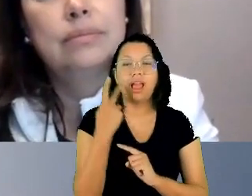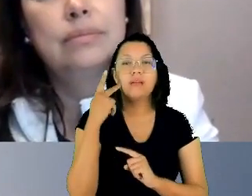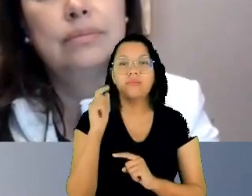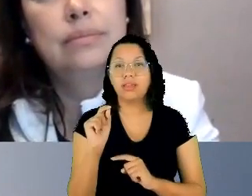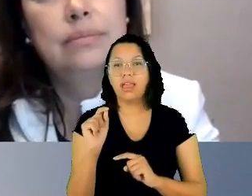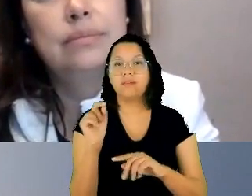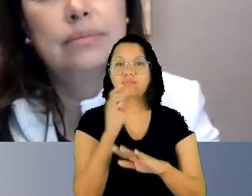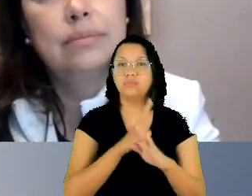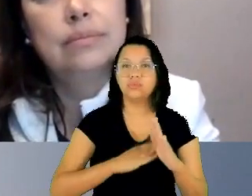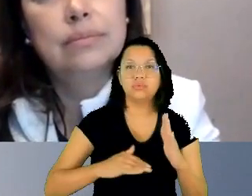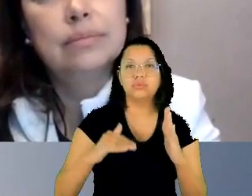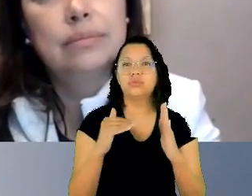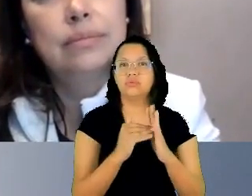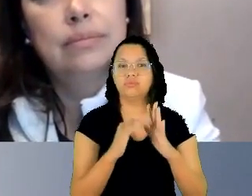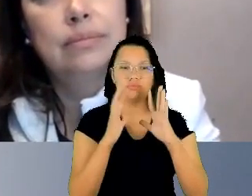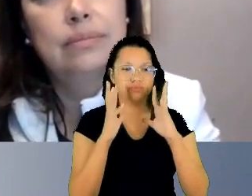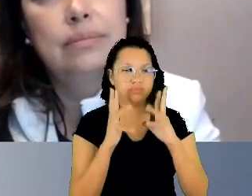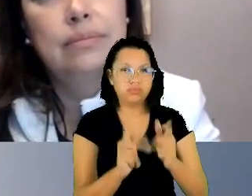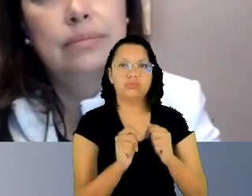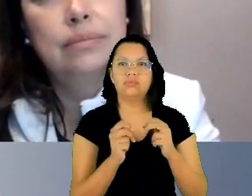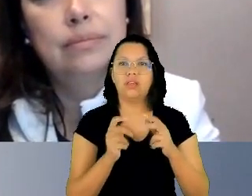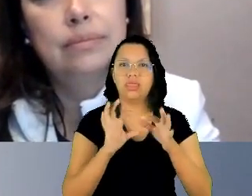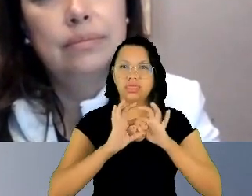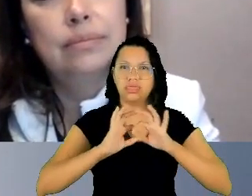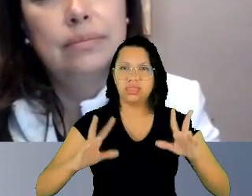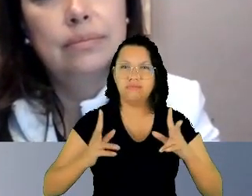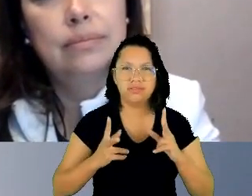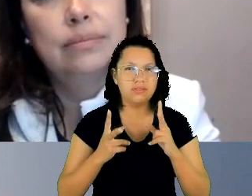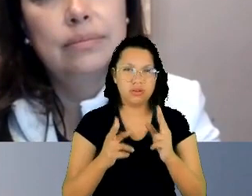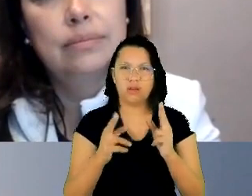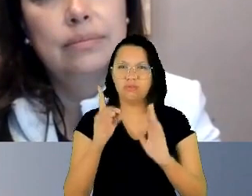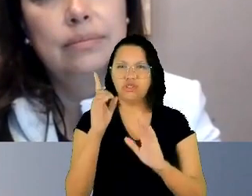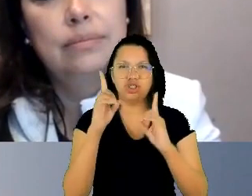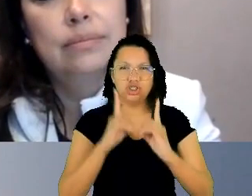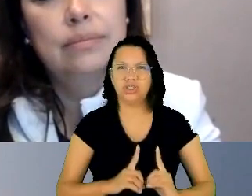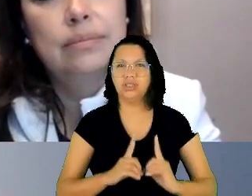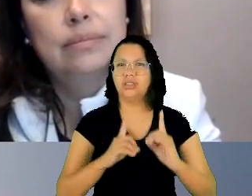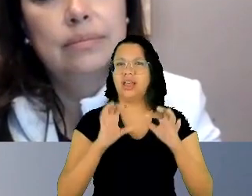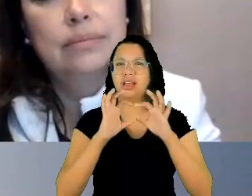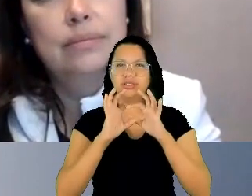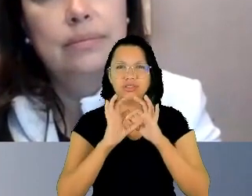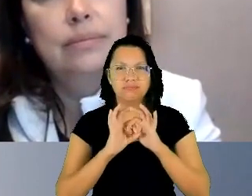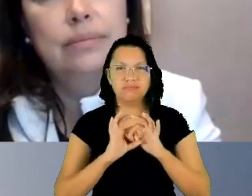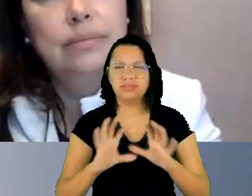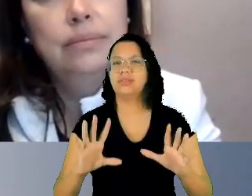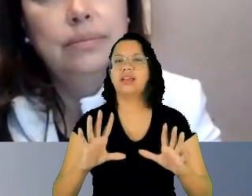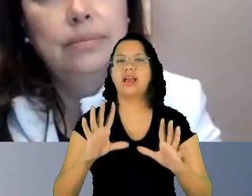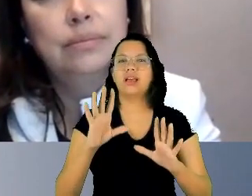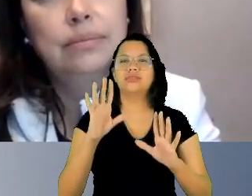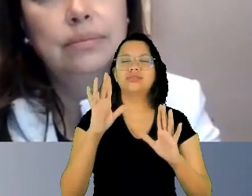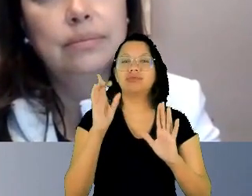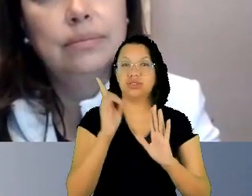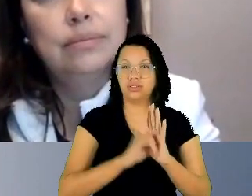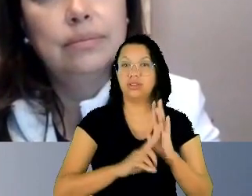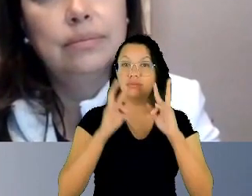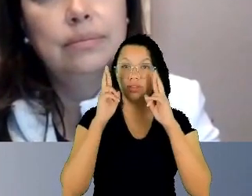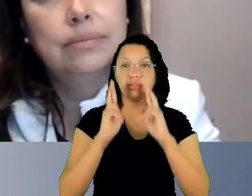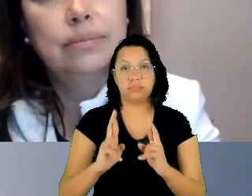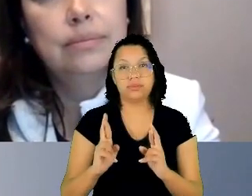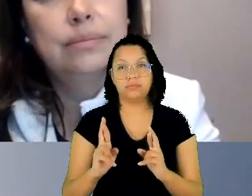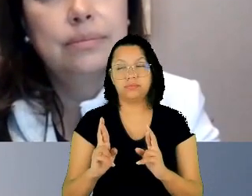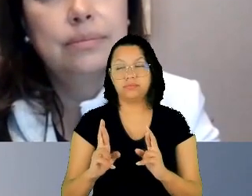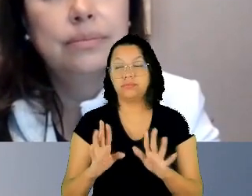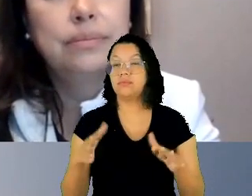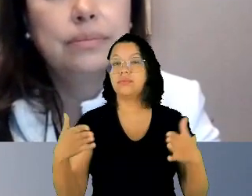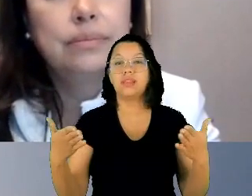iguais, em dignidade, direitos e respeito. Na verdade, essa é a luta quando nós temos aqui todo o debate